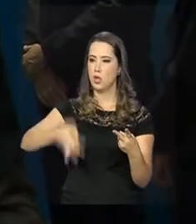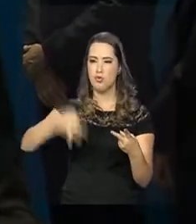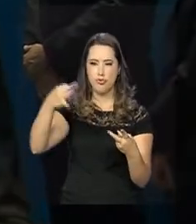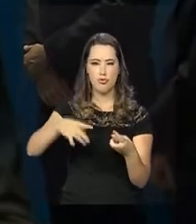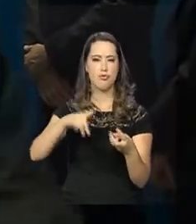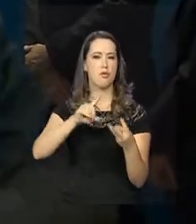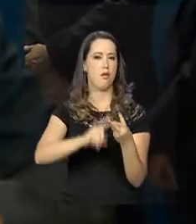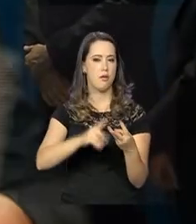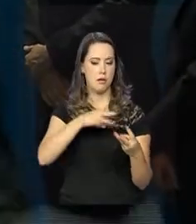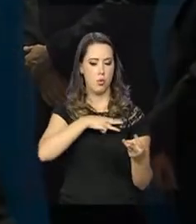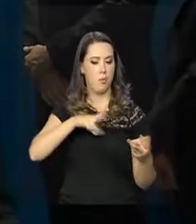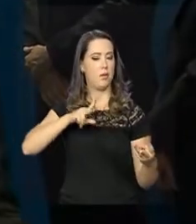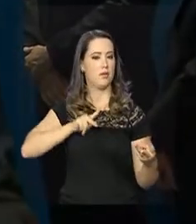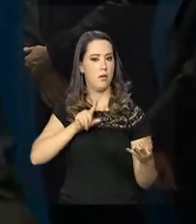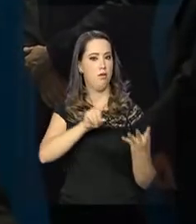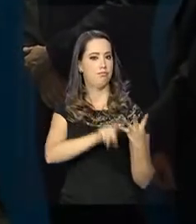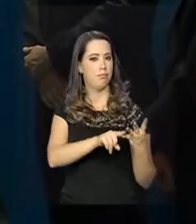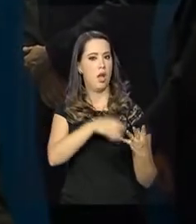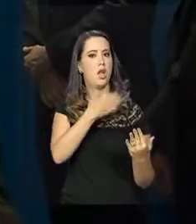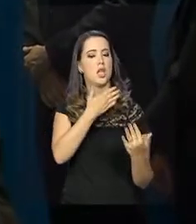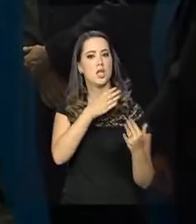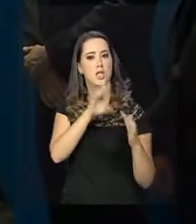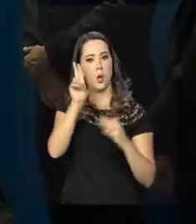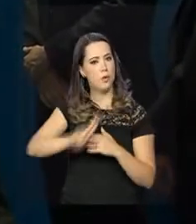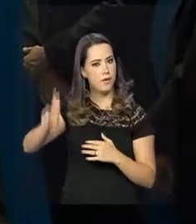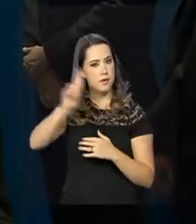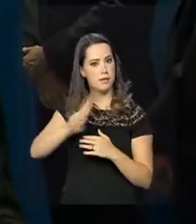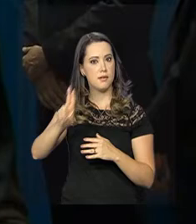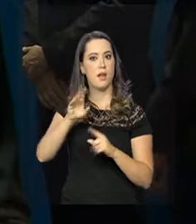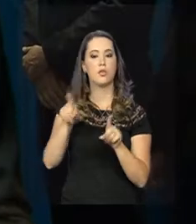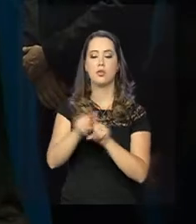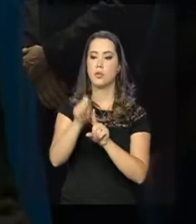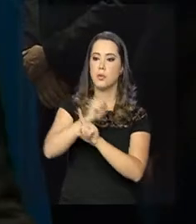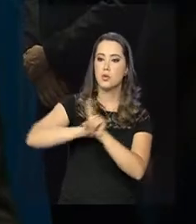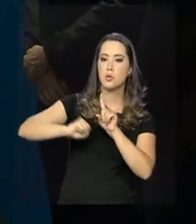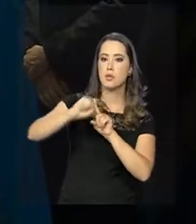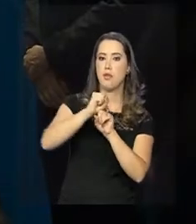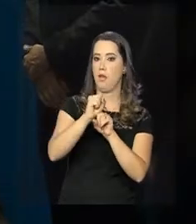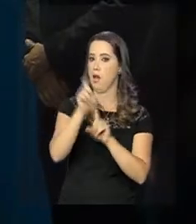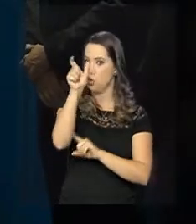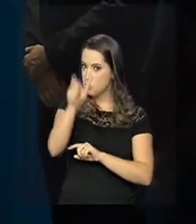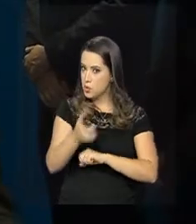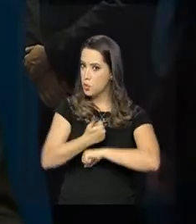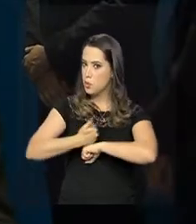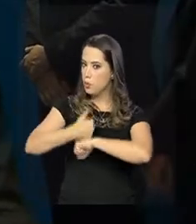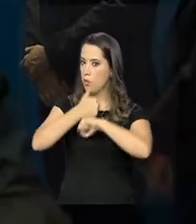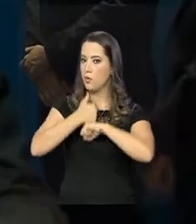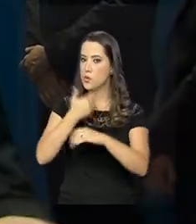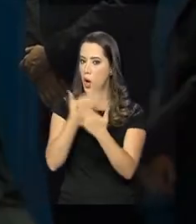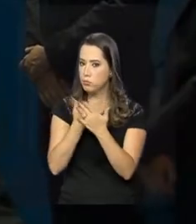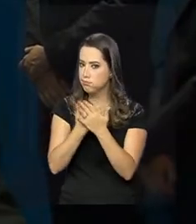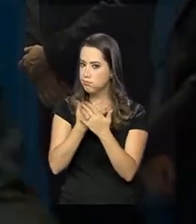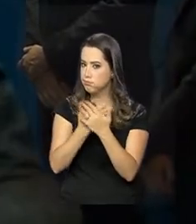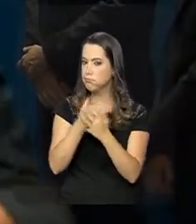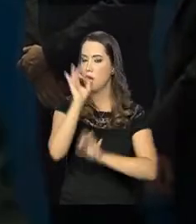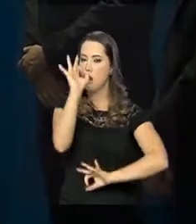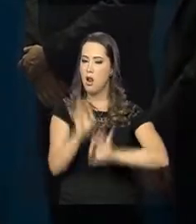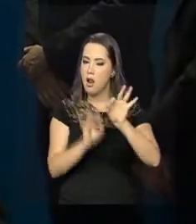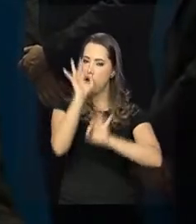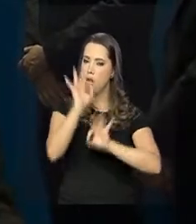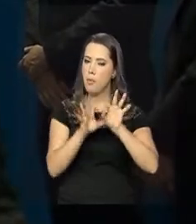Público, da Academia e da Sociedade Civil, especialistas, para justamente atuar também na formulação,